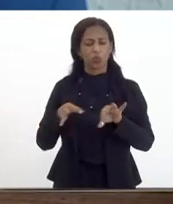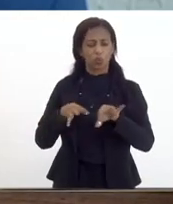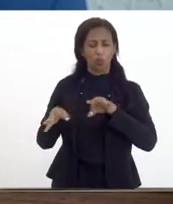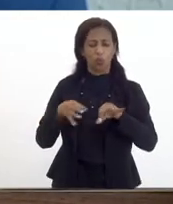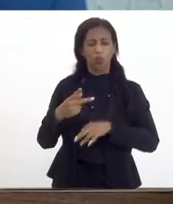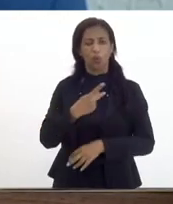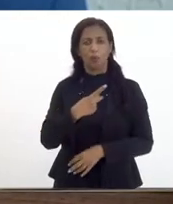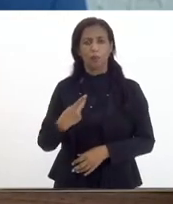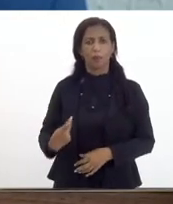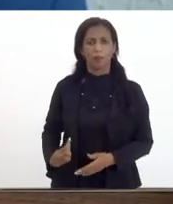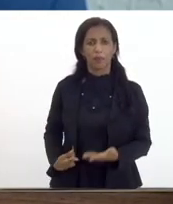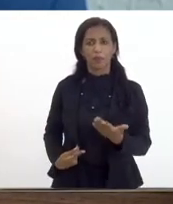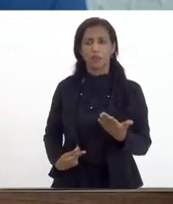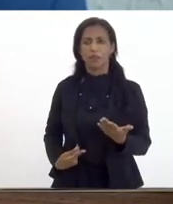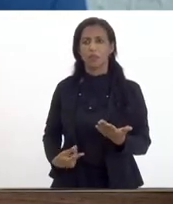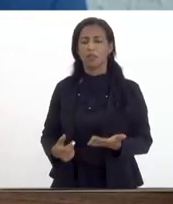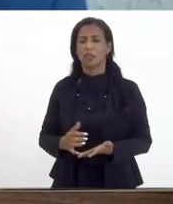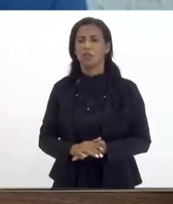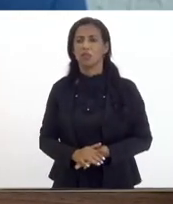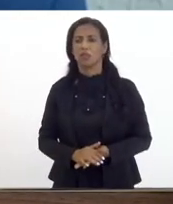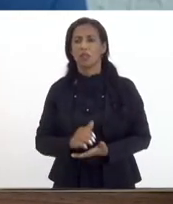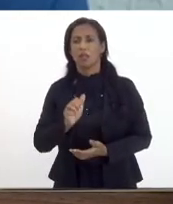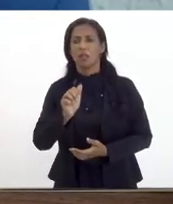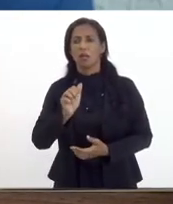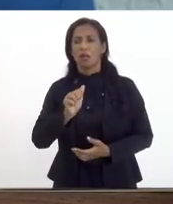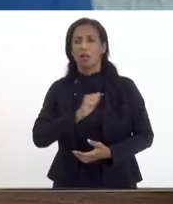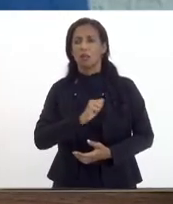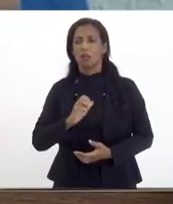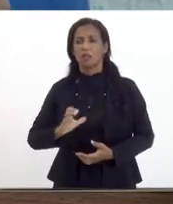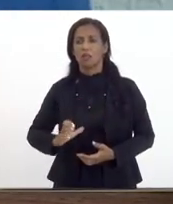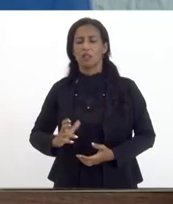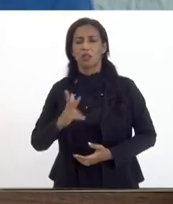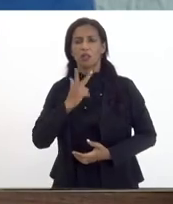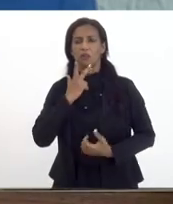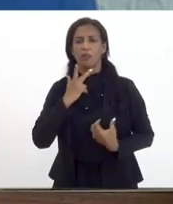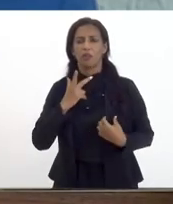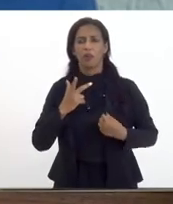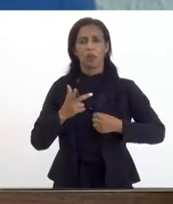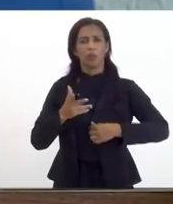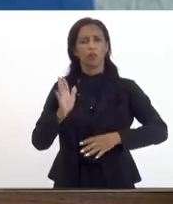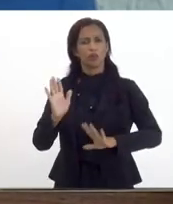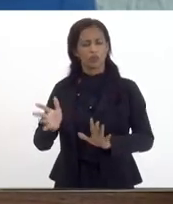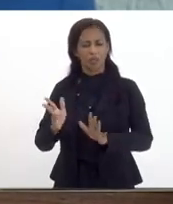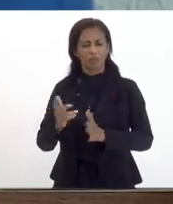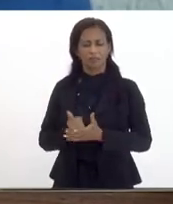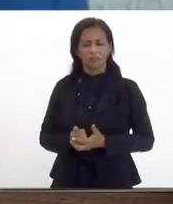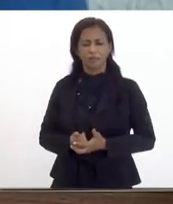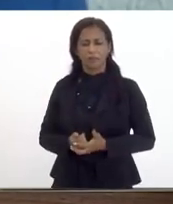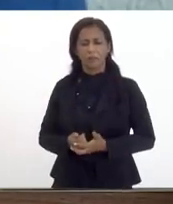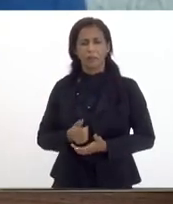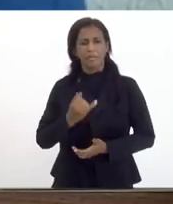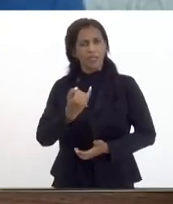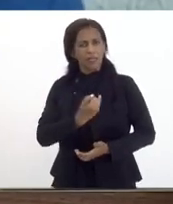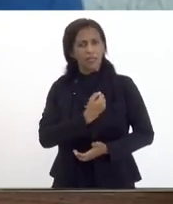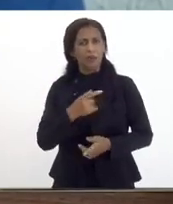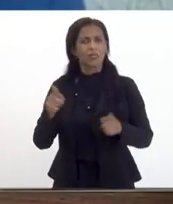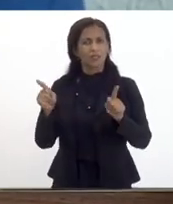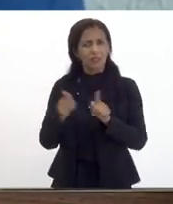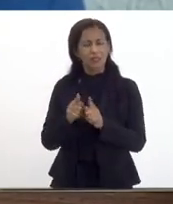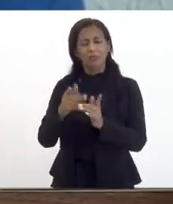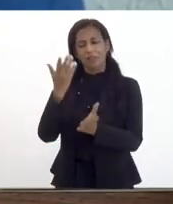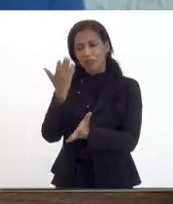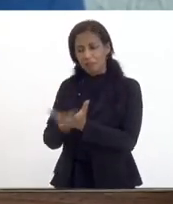presidente André Siciliano falou que o estado perdeu muita coisa Itaguaí também vem